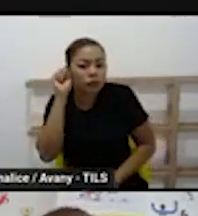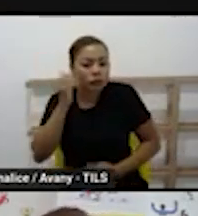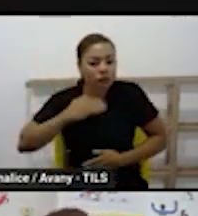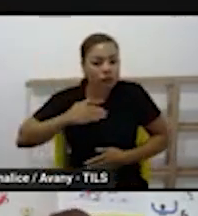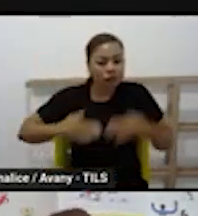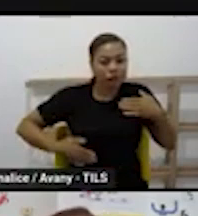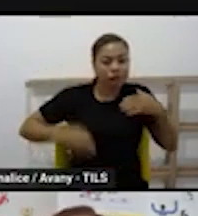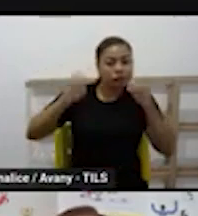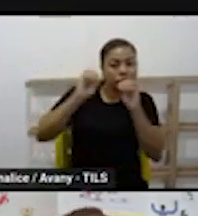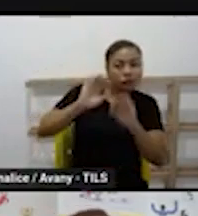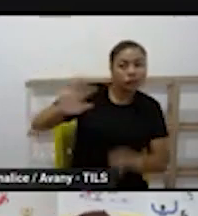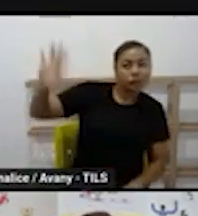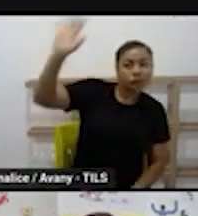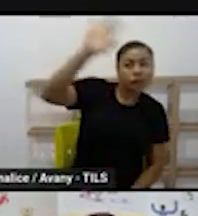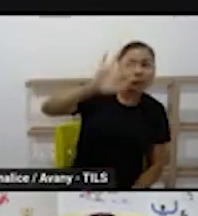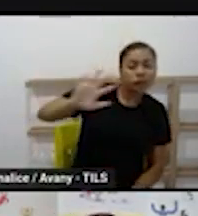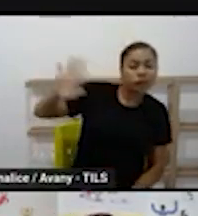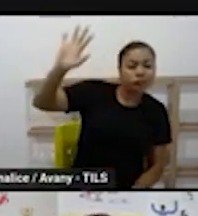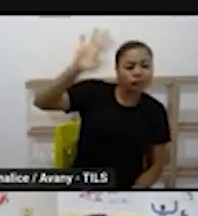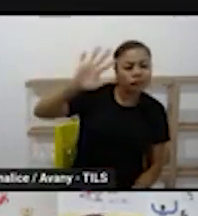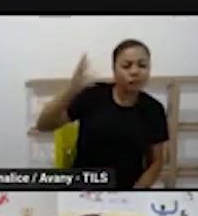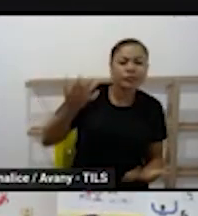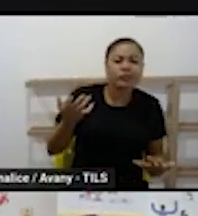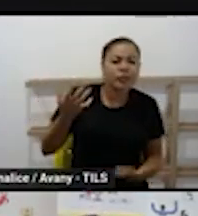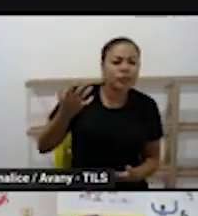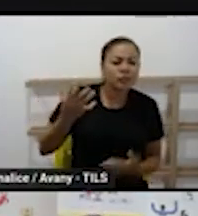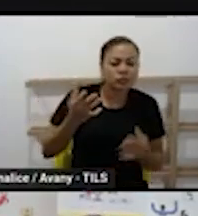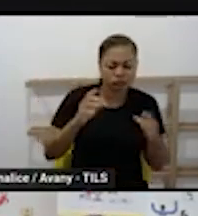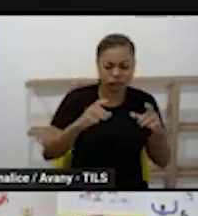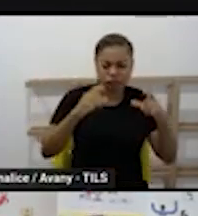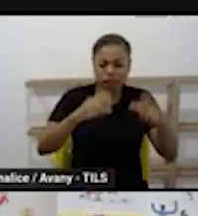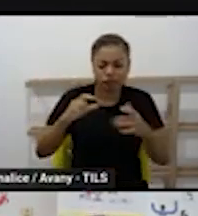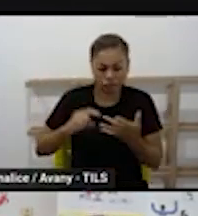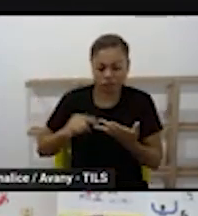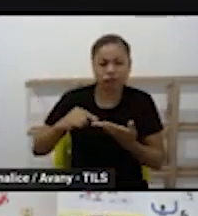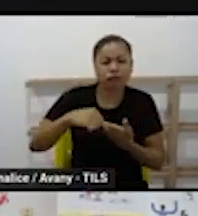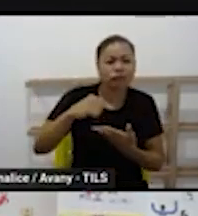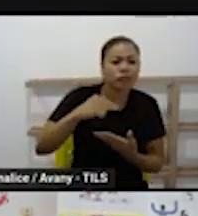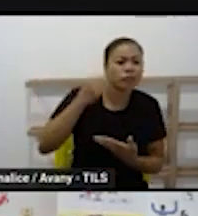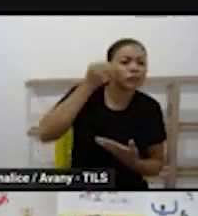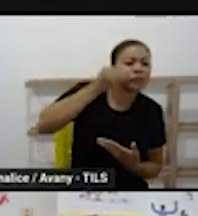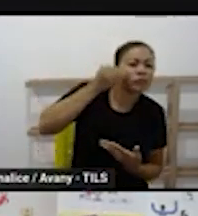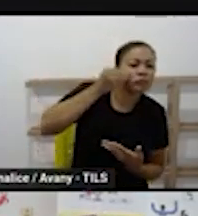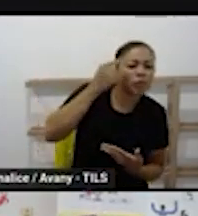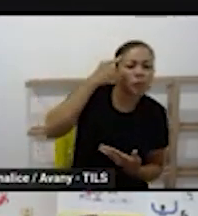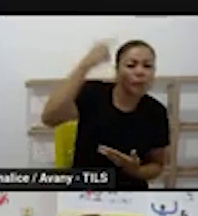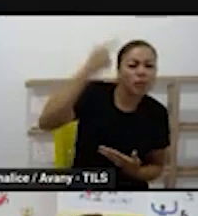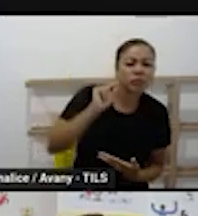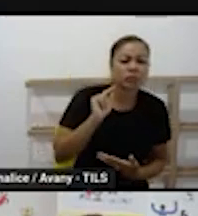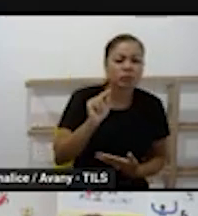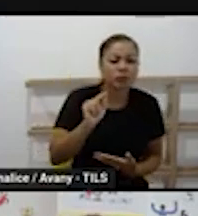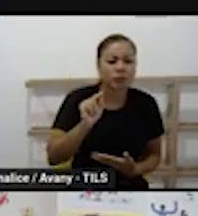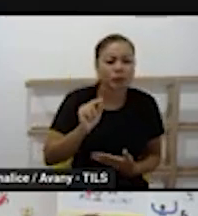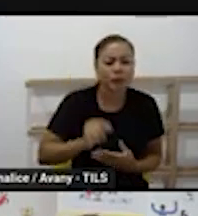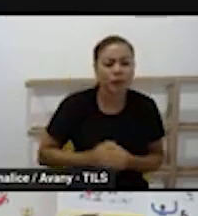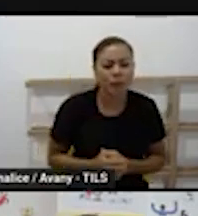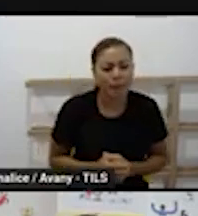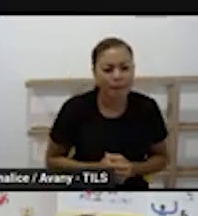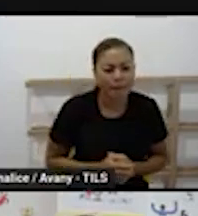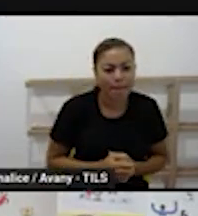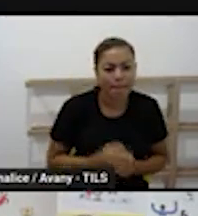imagem. Esses campos de experiência, quando a gente fala dessa interlocução, a gente pensa que a gente não vai